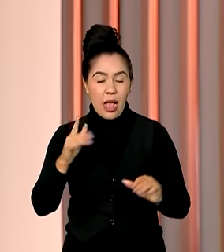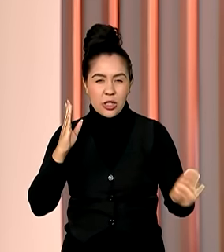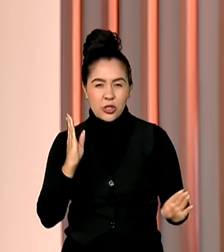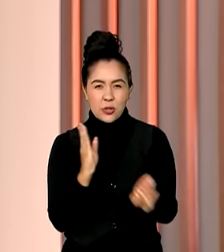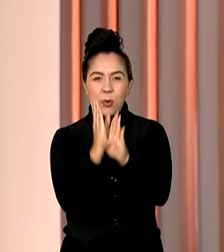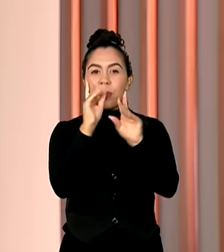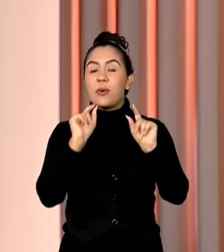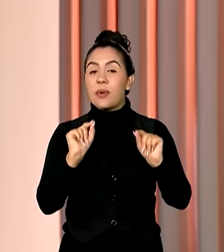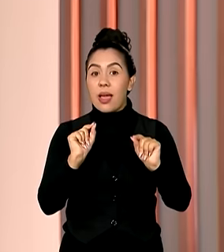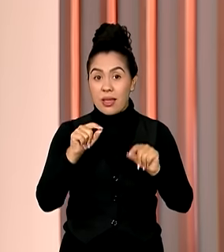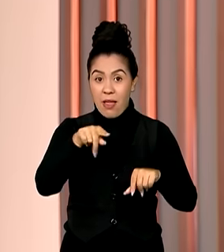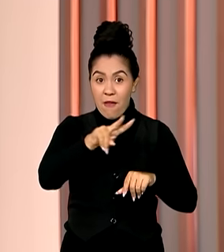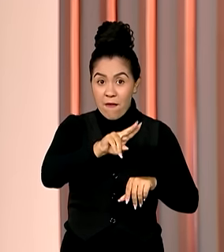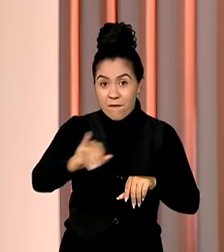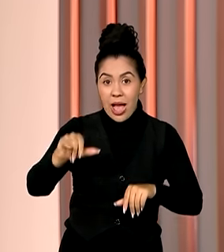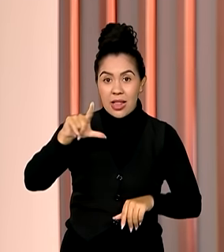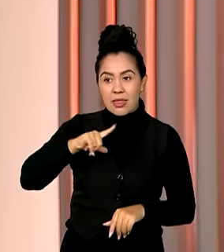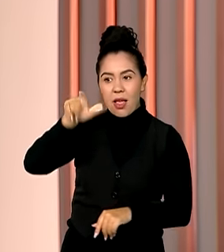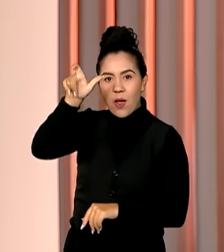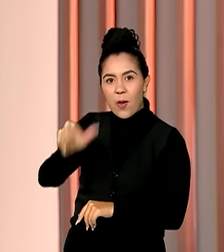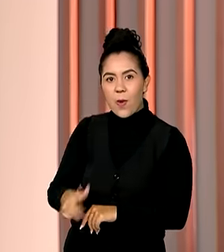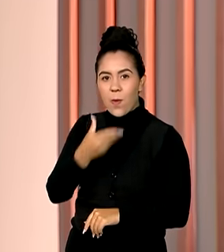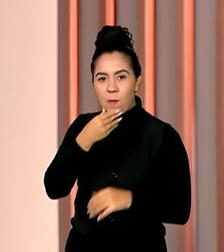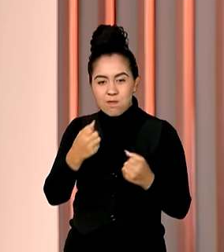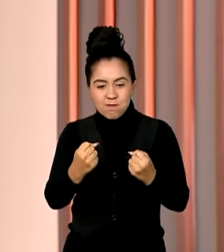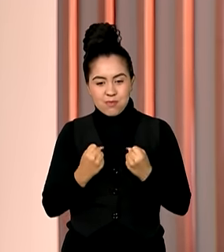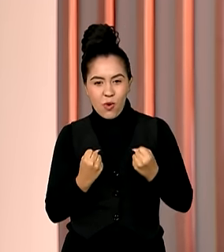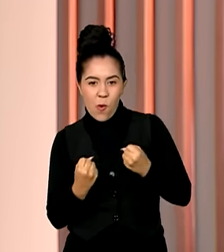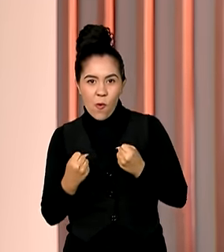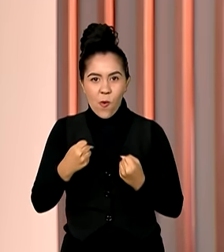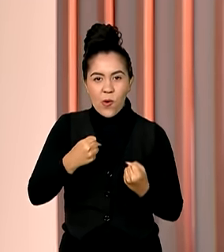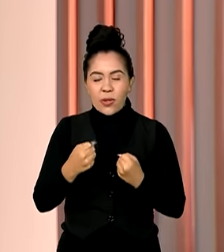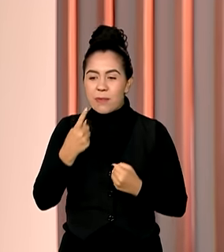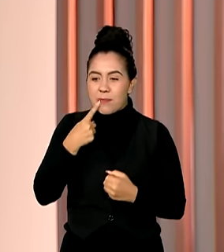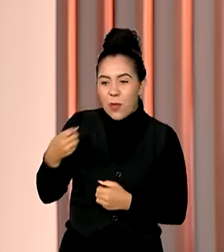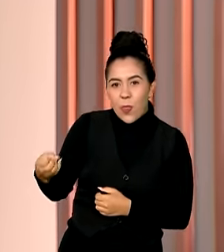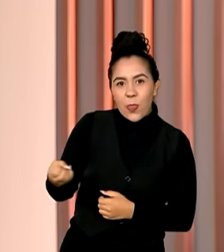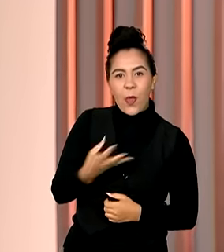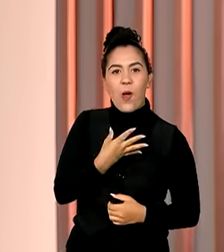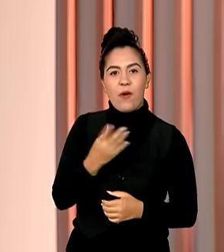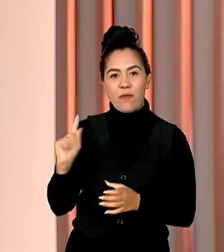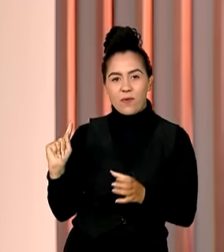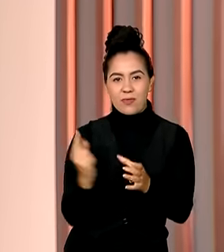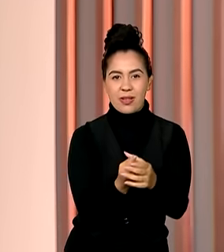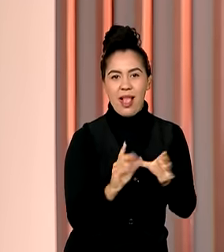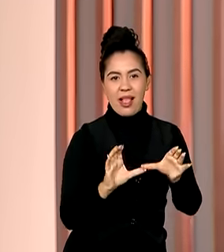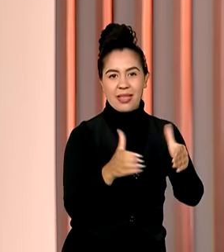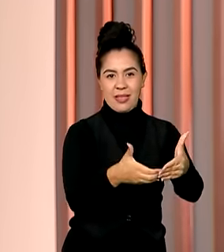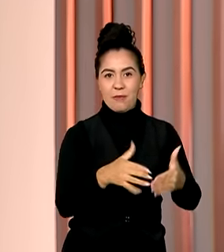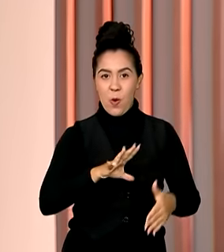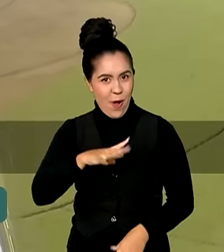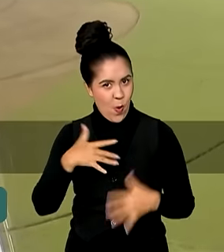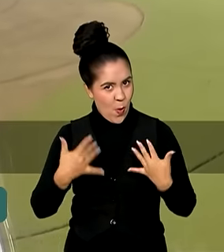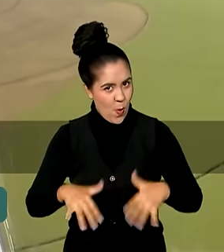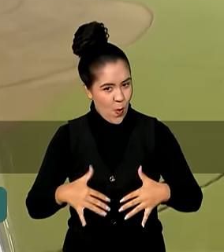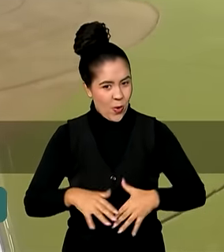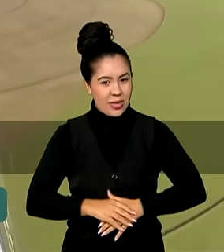vez, a apresentação terá a participação de um piloto que acabou de entrar nesse Esquadrão de Corajosos.